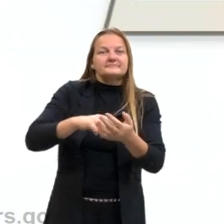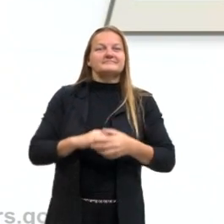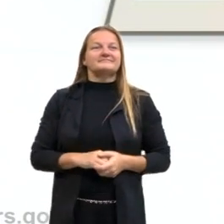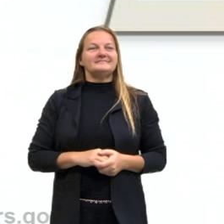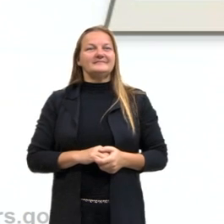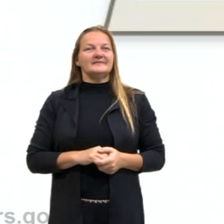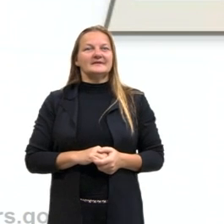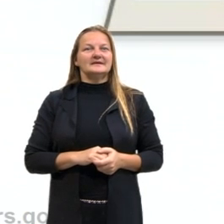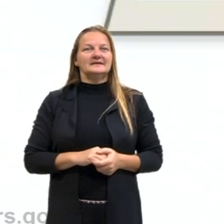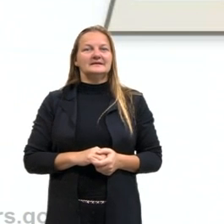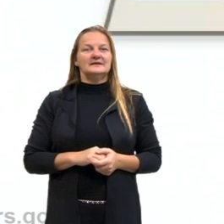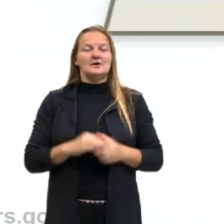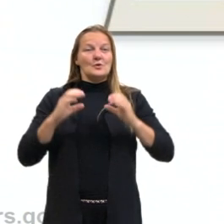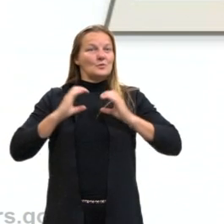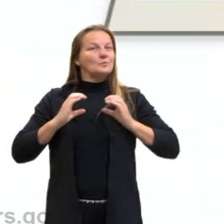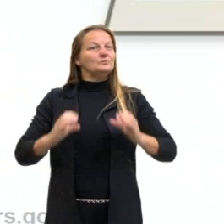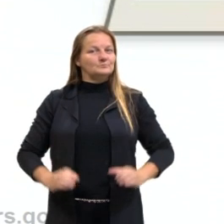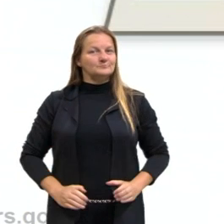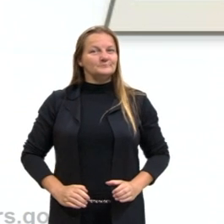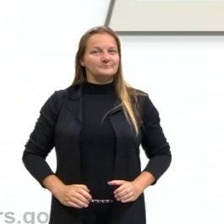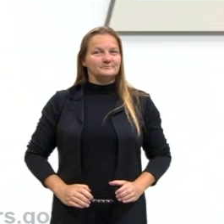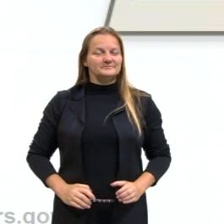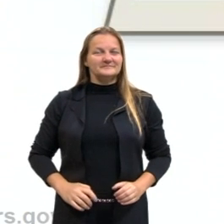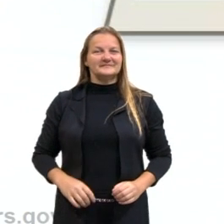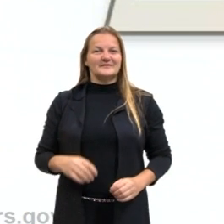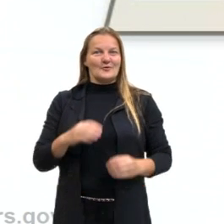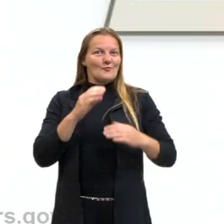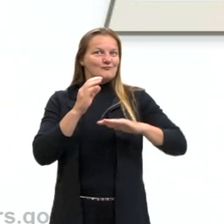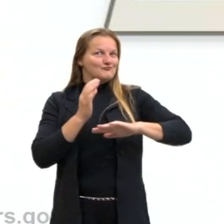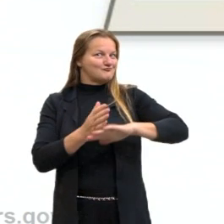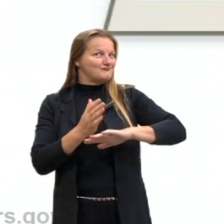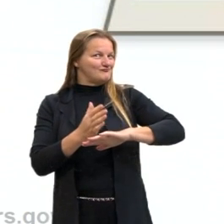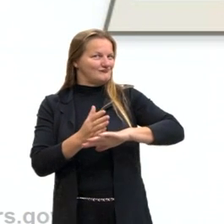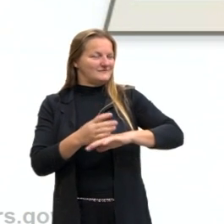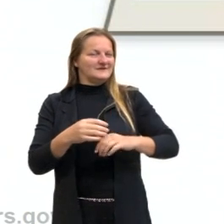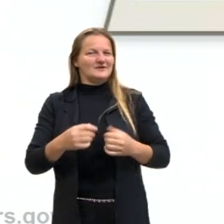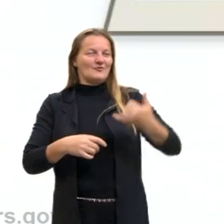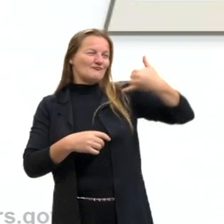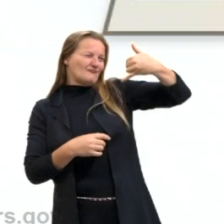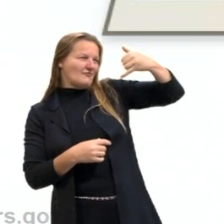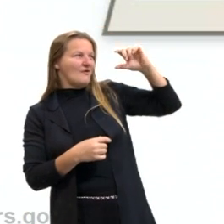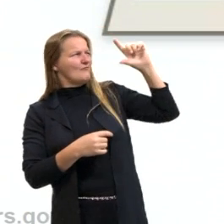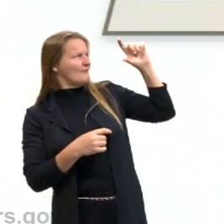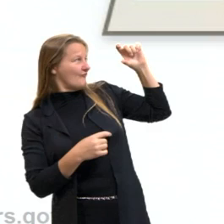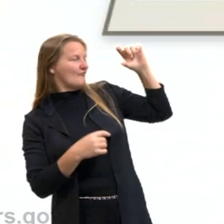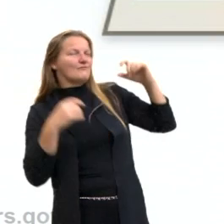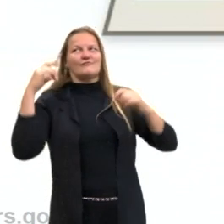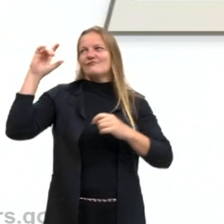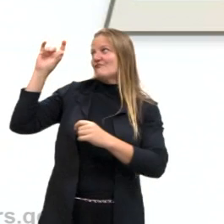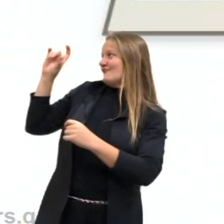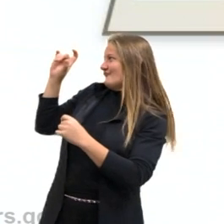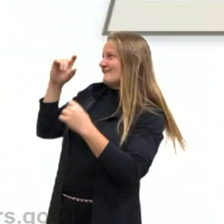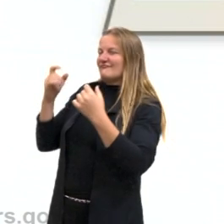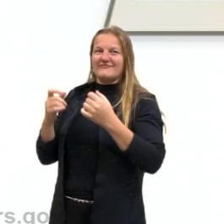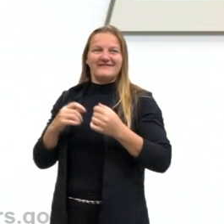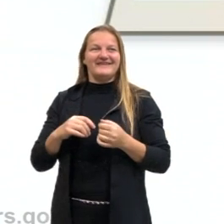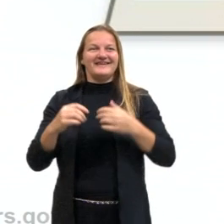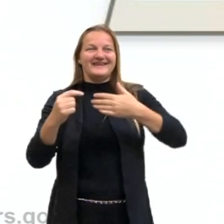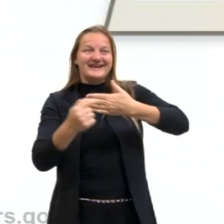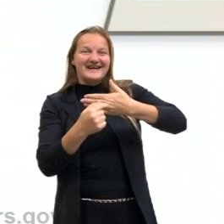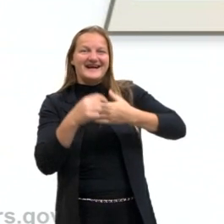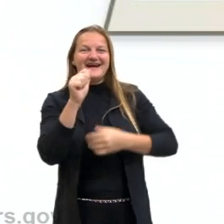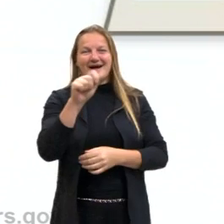esse nosso comportamento, um tanto quanto contemporâneo, da selfie, né, do ir no aplicativo,